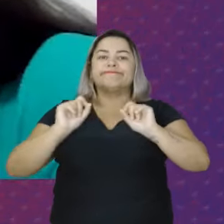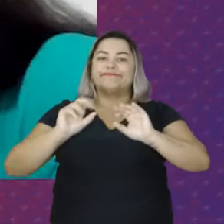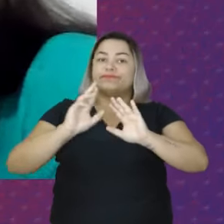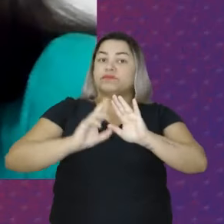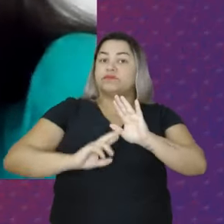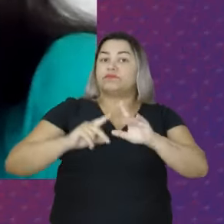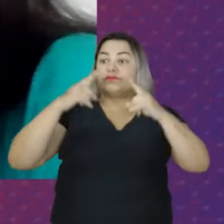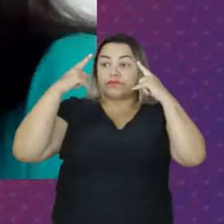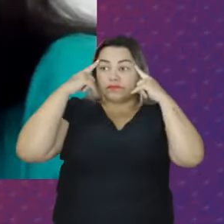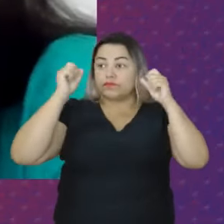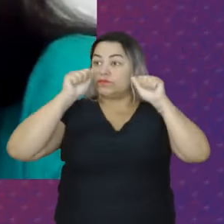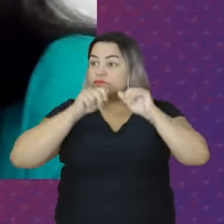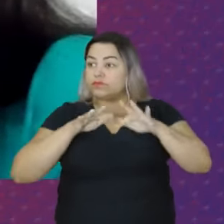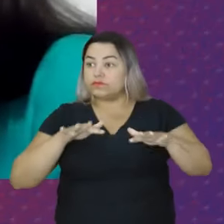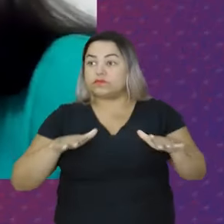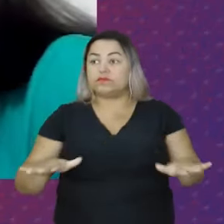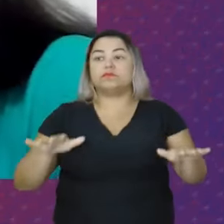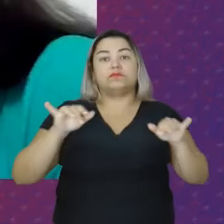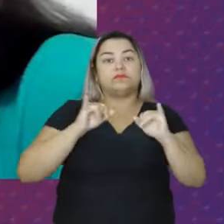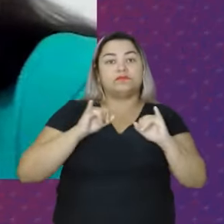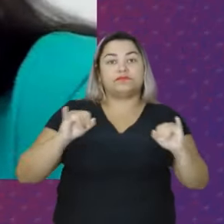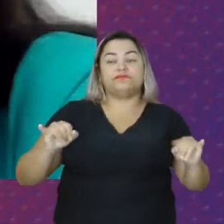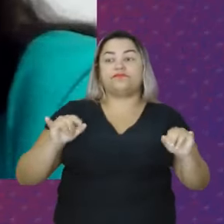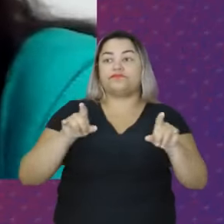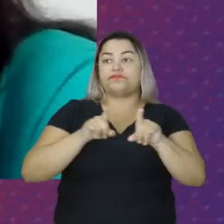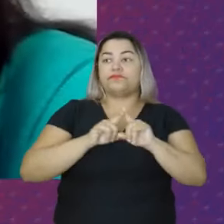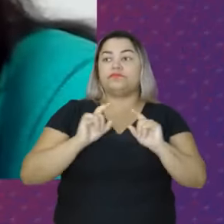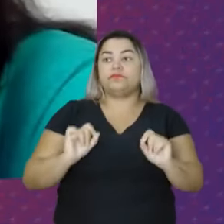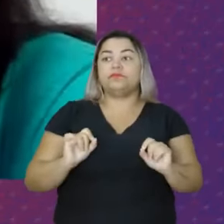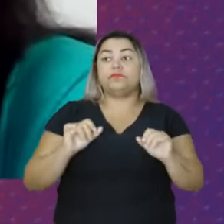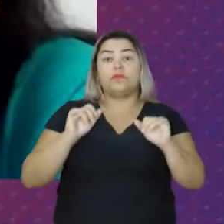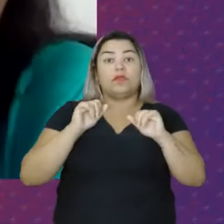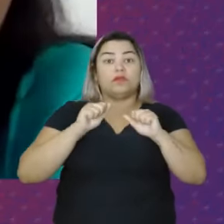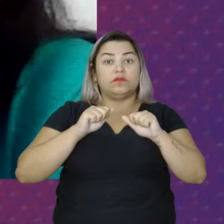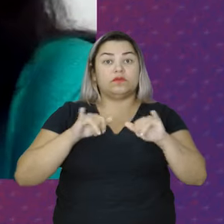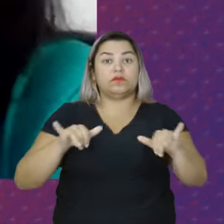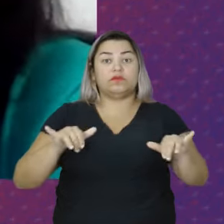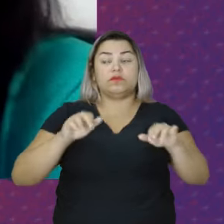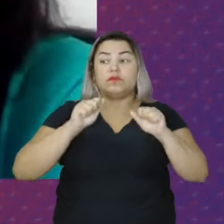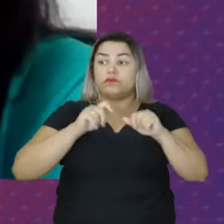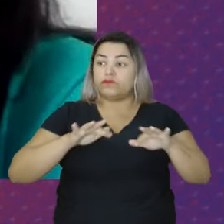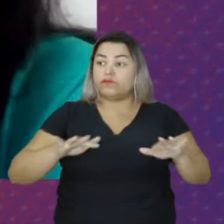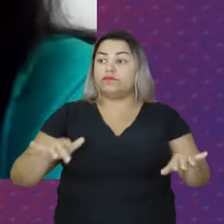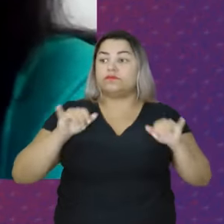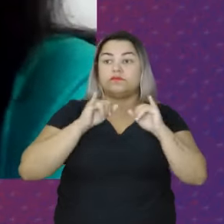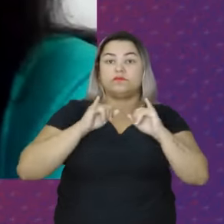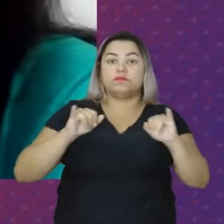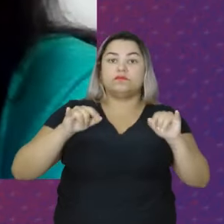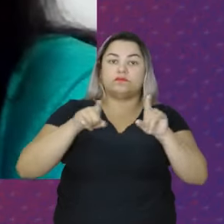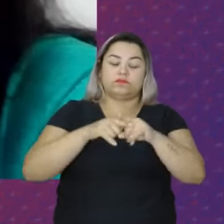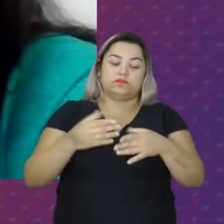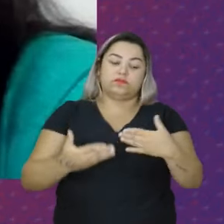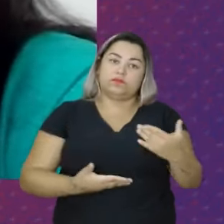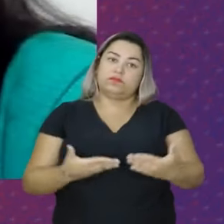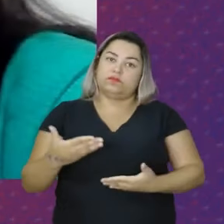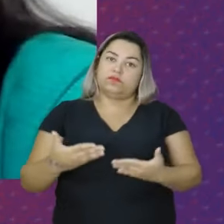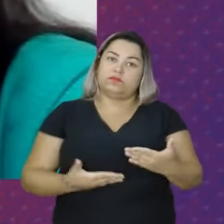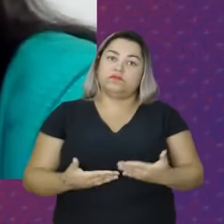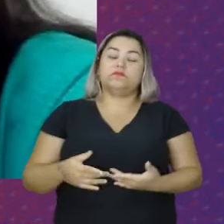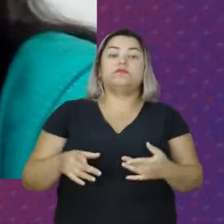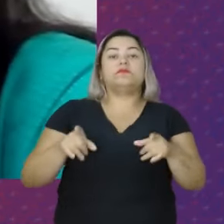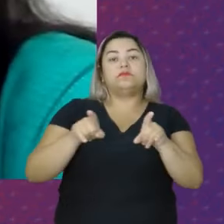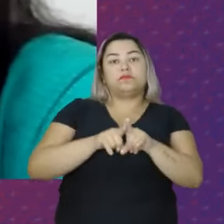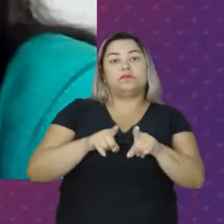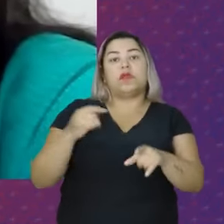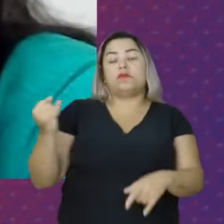violência Ela dissemina Informações Ela dissemina Informações Sobre serviços Ela sempre tem que estar Bem atualizada E